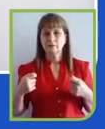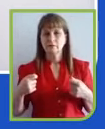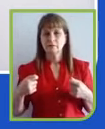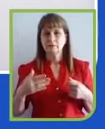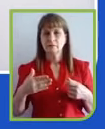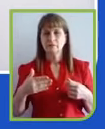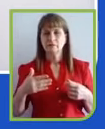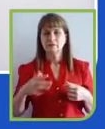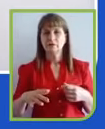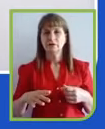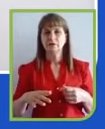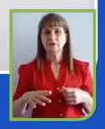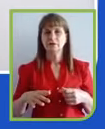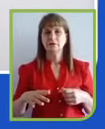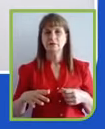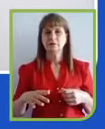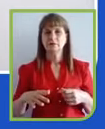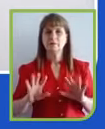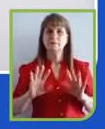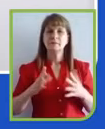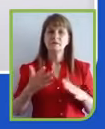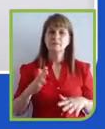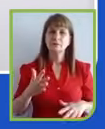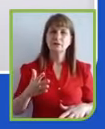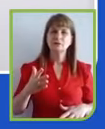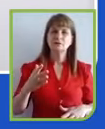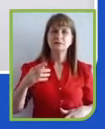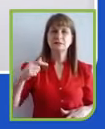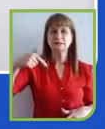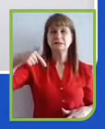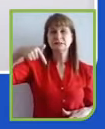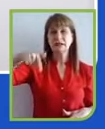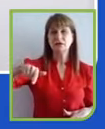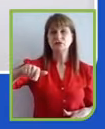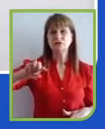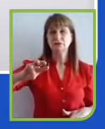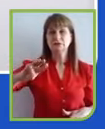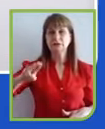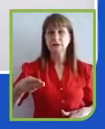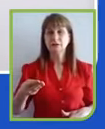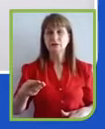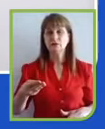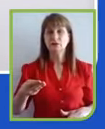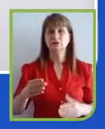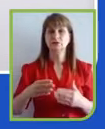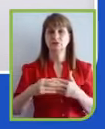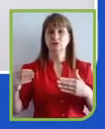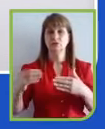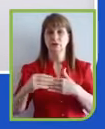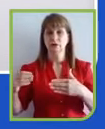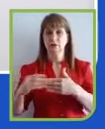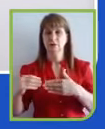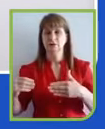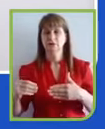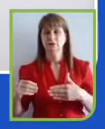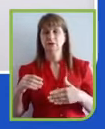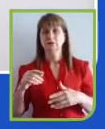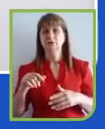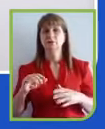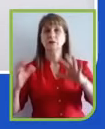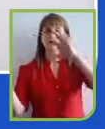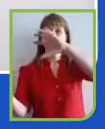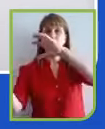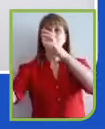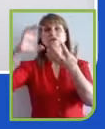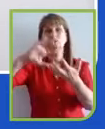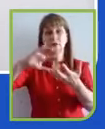de mais de 7 trilhões de dólares. E isso tudo, a adaptação às mudanças climáticas é uma questão urgente que precisa do apoio de